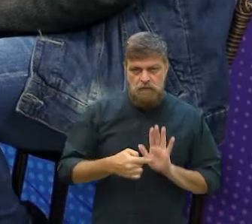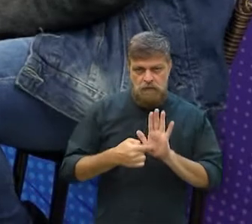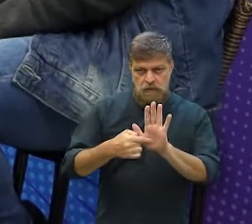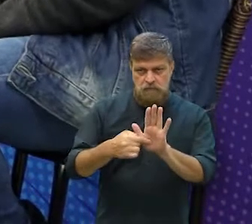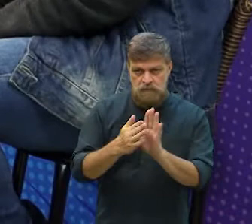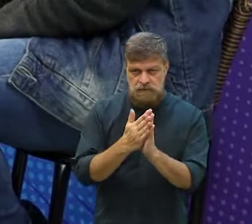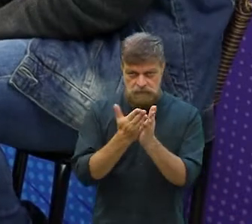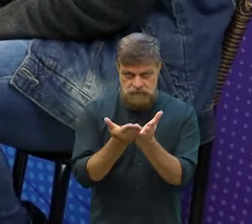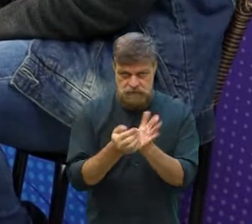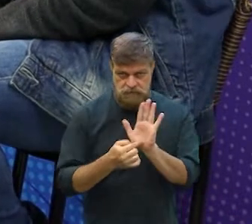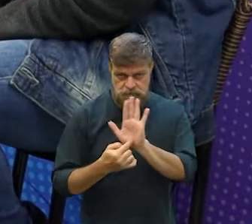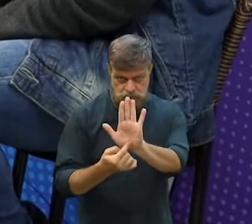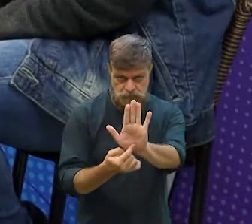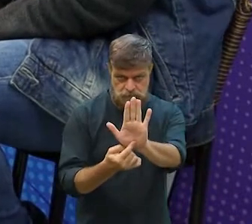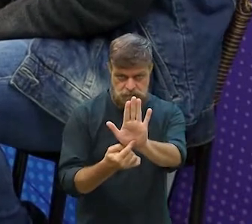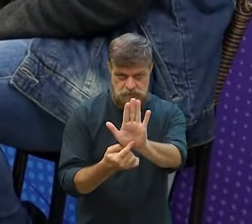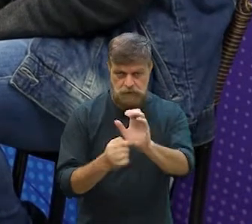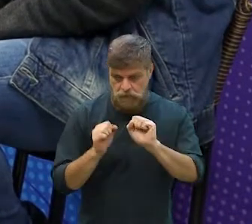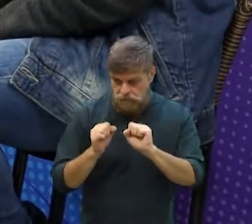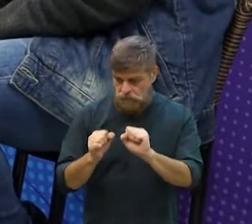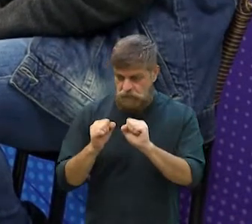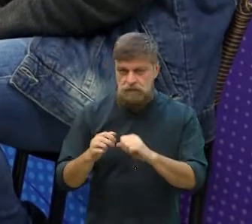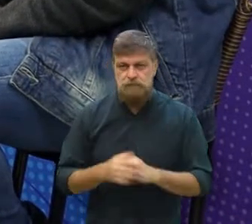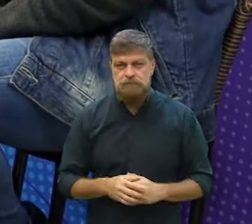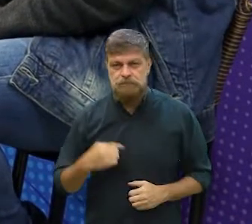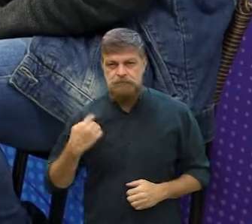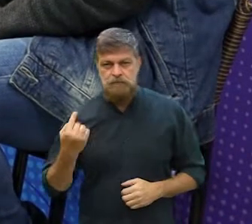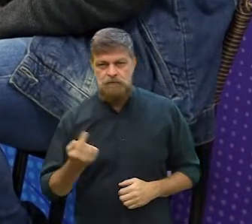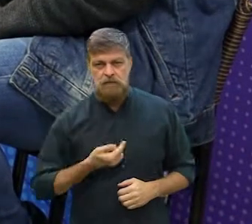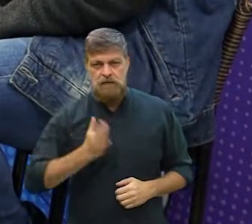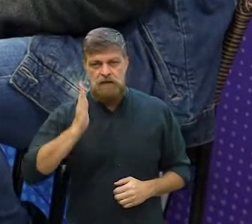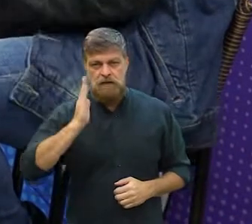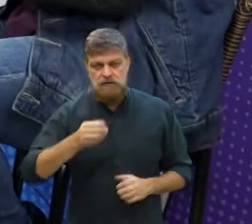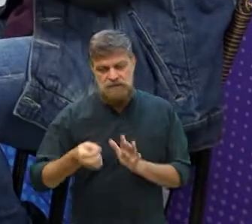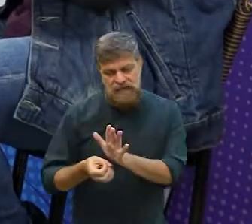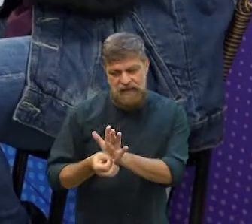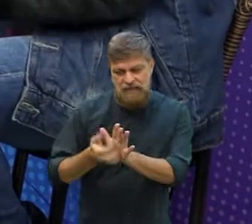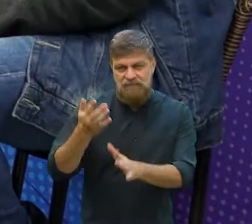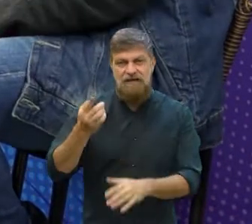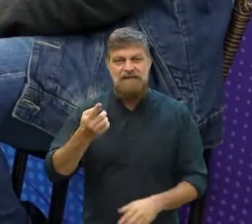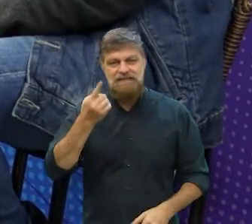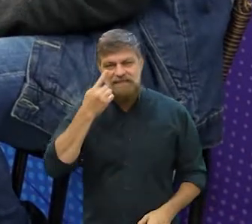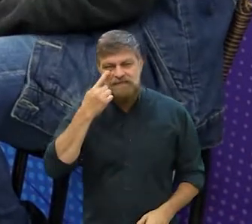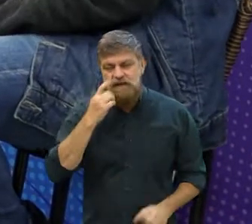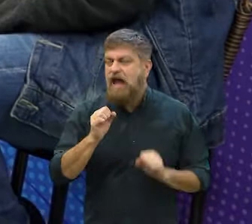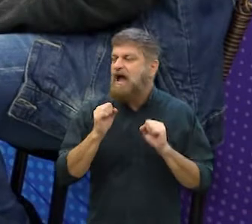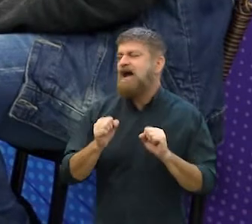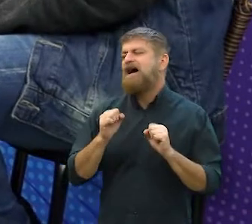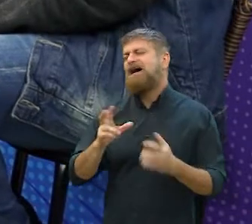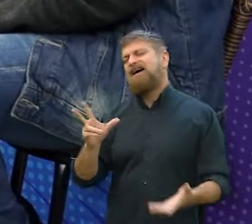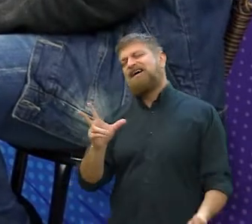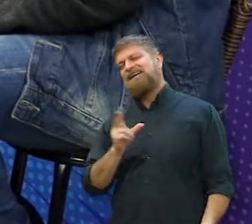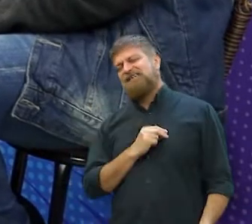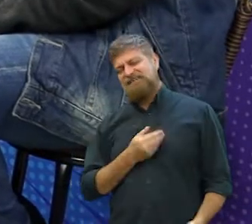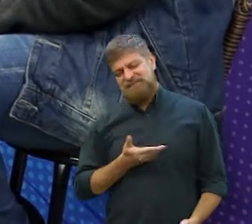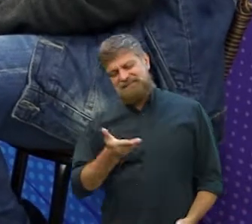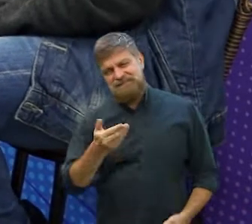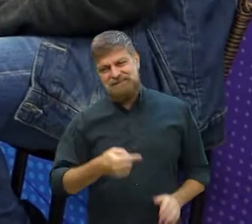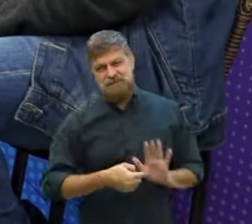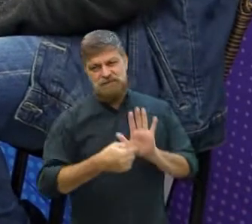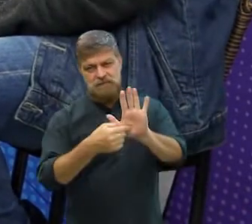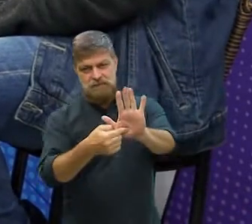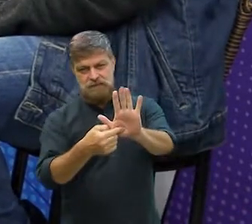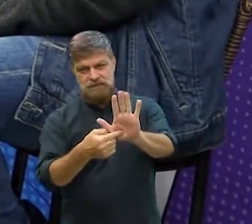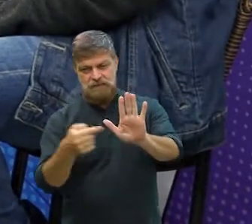posso mostrar a capa do livro? Pode, durante a nossa entrevista aqui já apareceu várias vezes, mas pode mostrar, pode